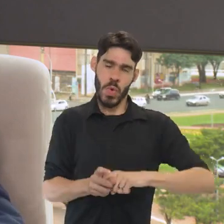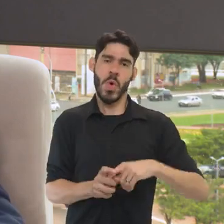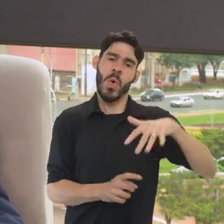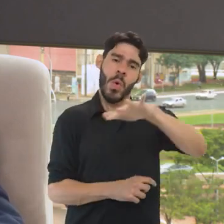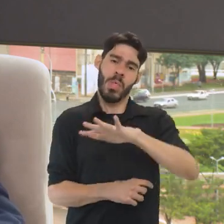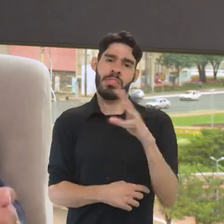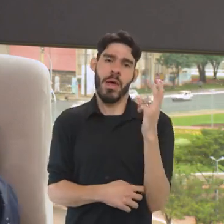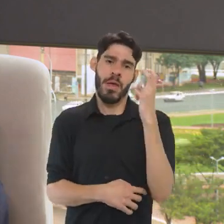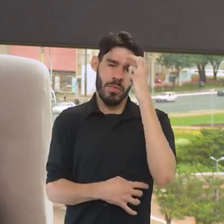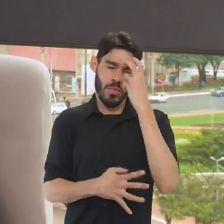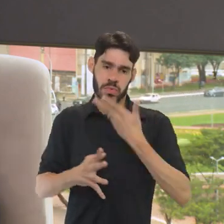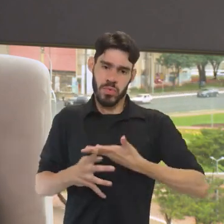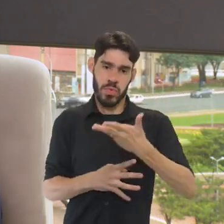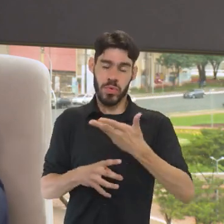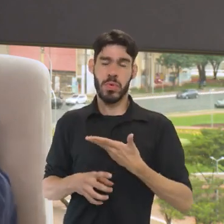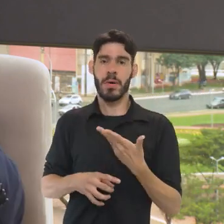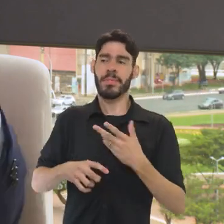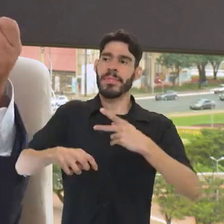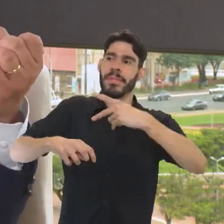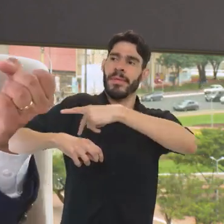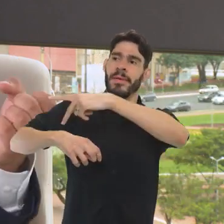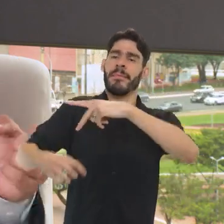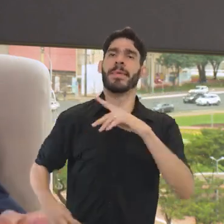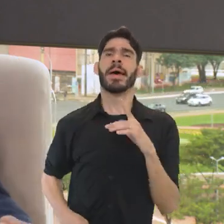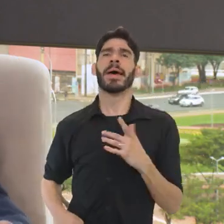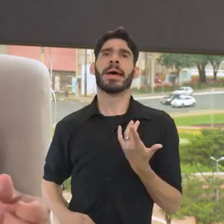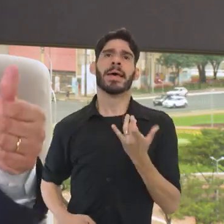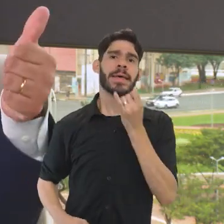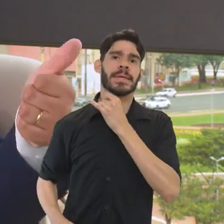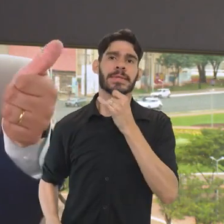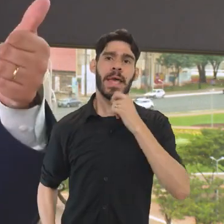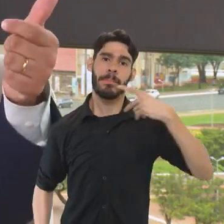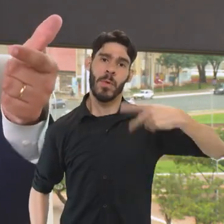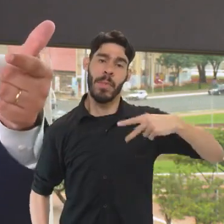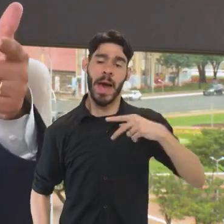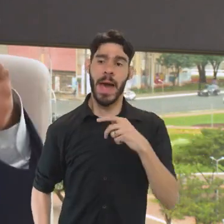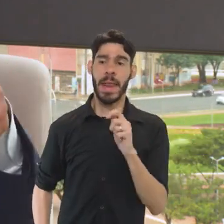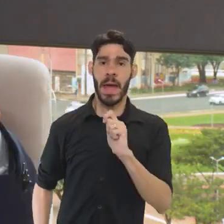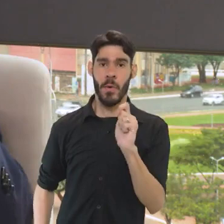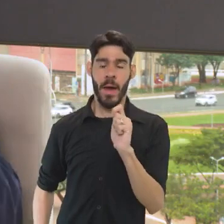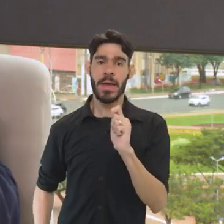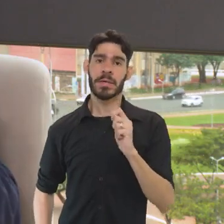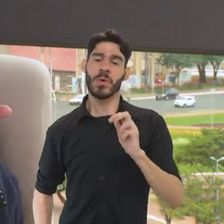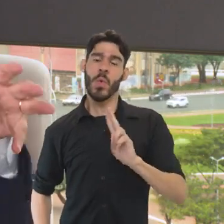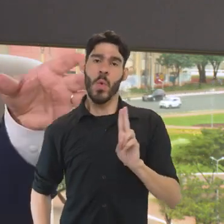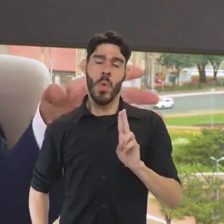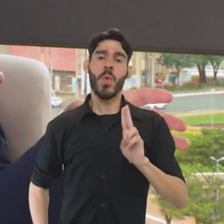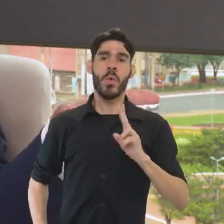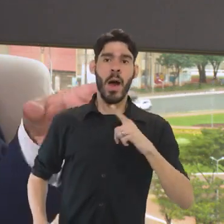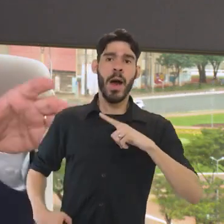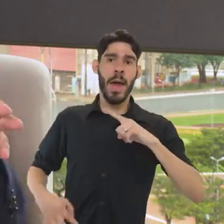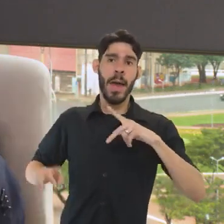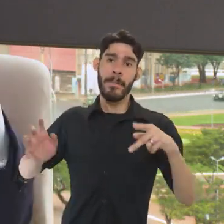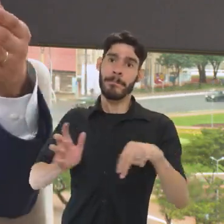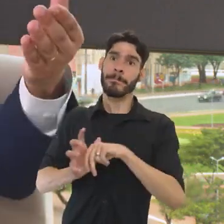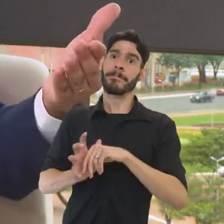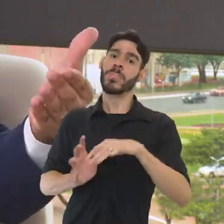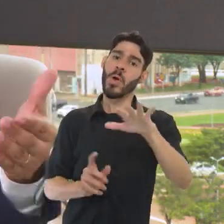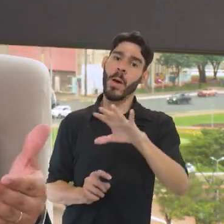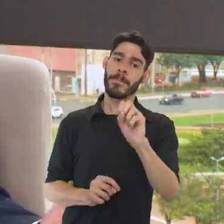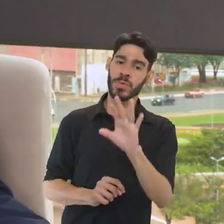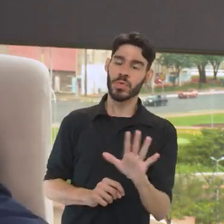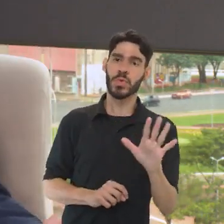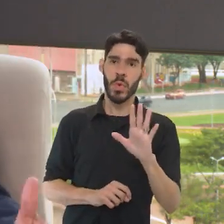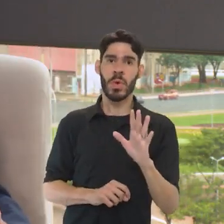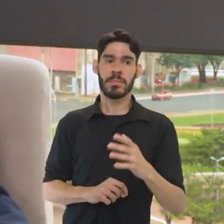intercâmbio cultural. A gente tem parcerias com os países, especialmente Paraguai, Argentina e Uruguai, naquilo que é o patrimônio da região sul, como